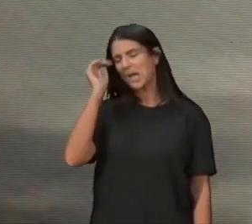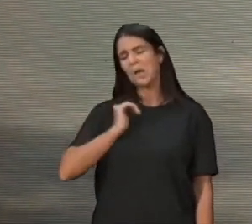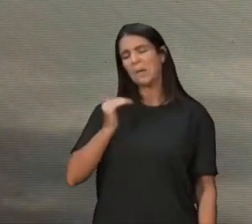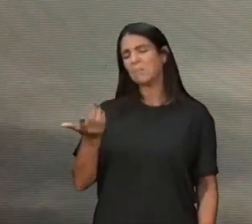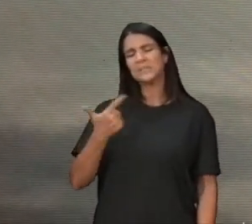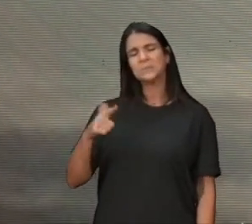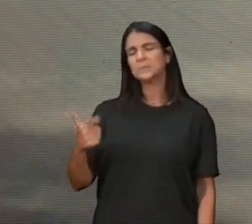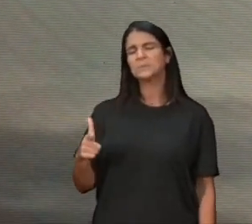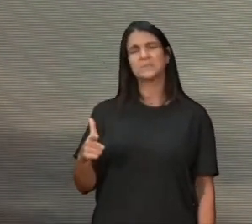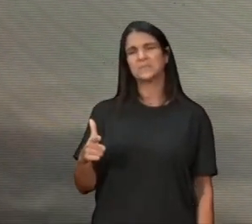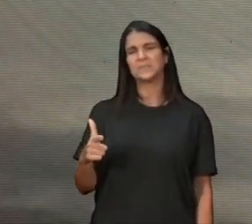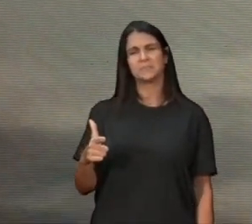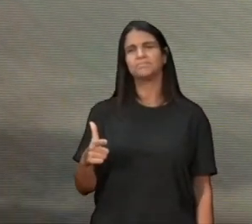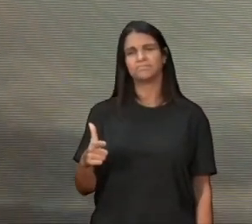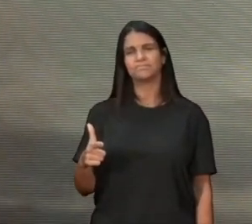não pode,